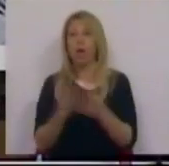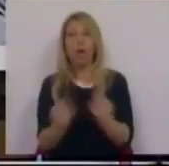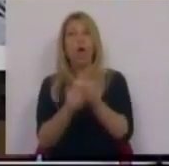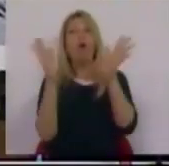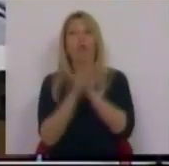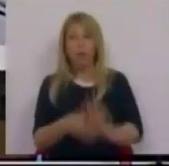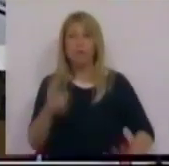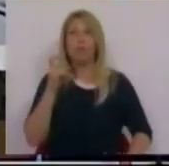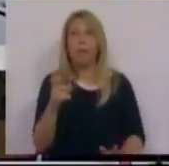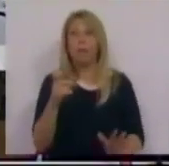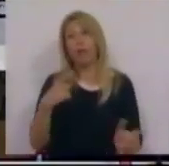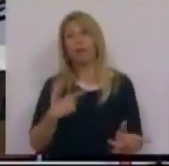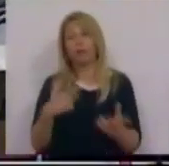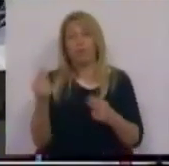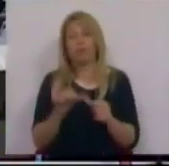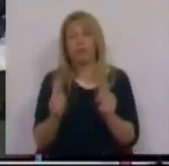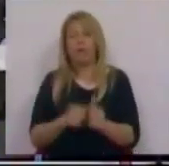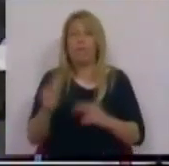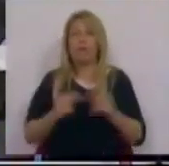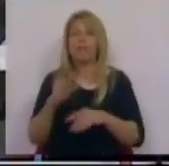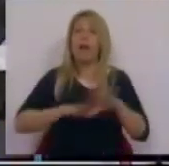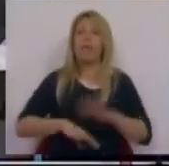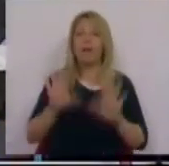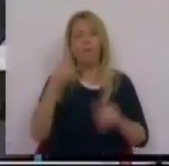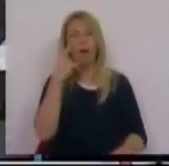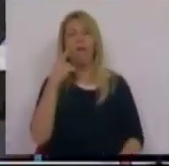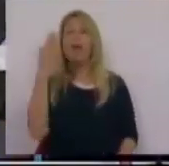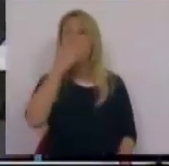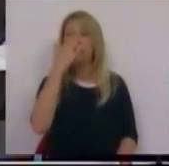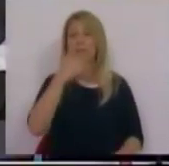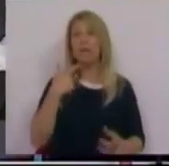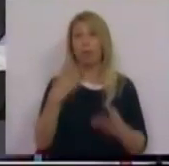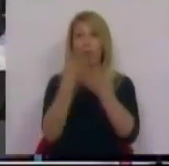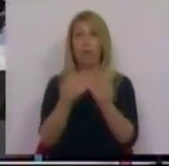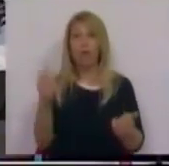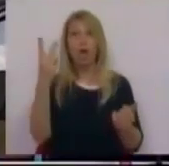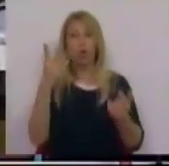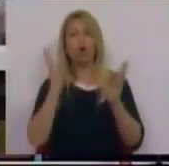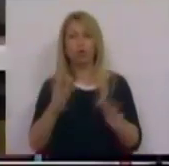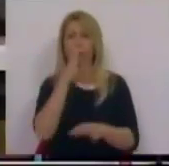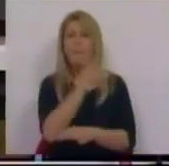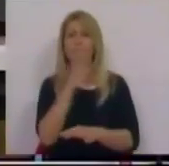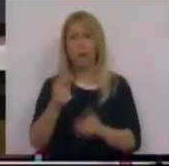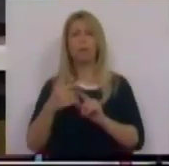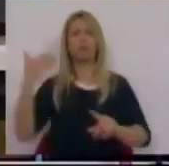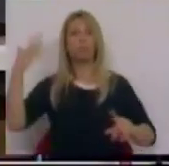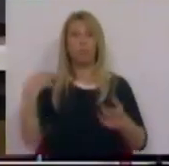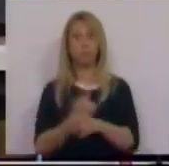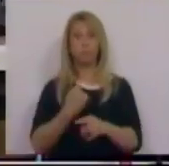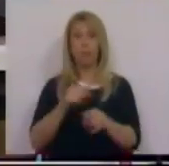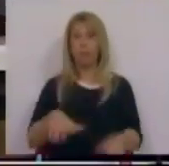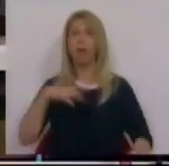sistema financeiro fez, mas veja-se, se solvência 2 já está em atuação há algum tempo e mesmo assim em Portugal o BES